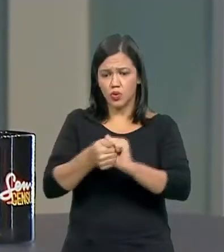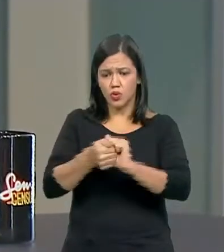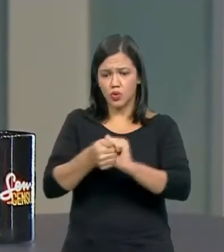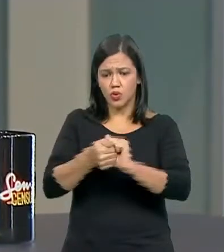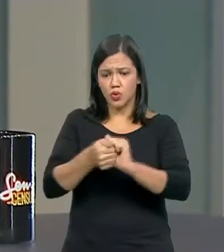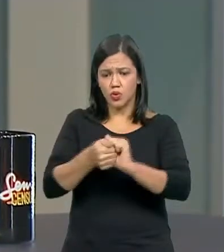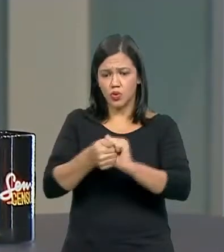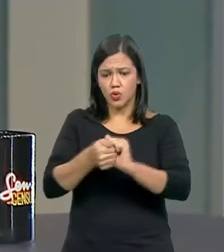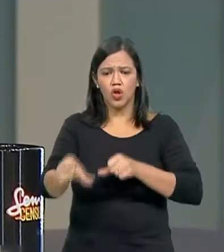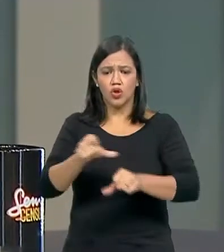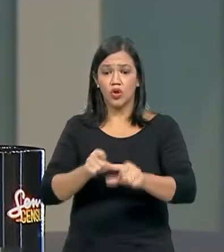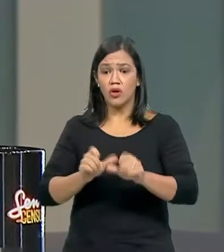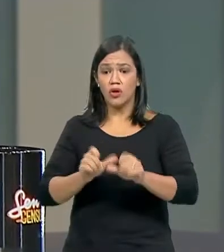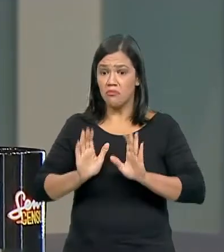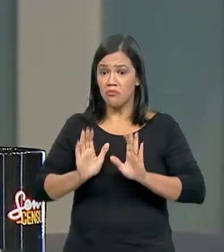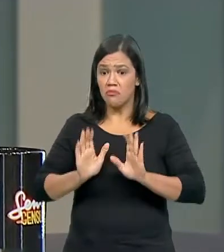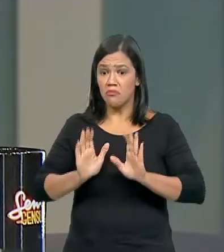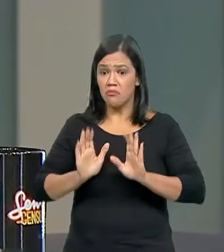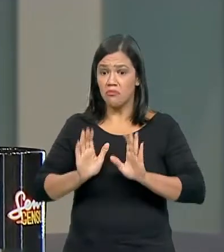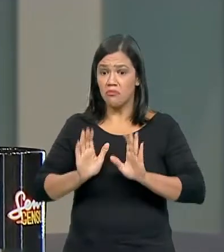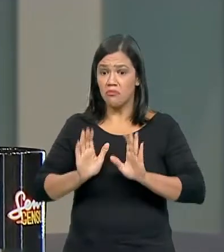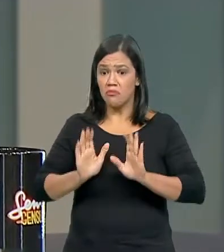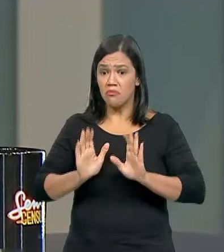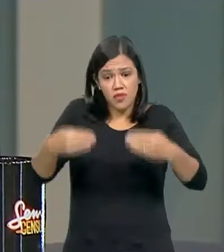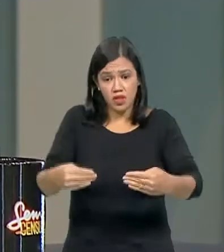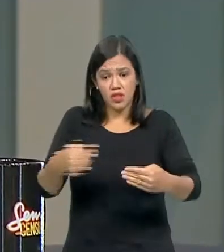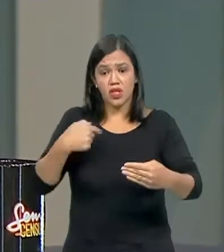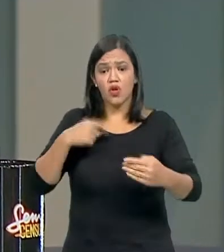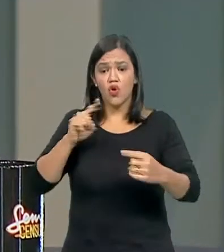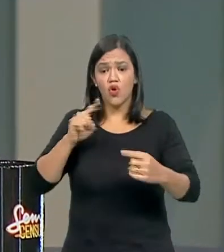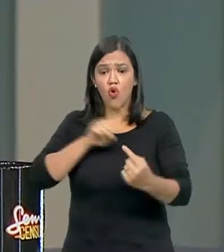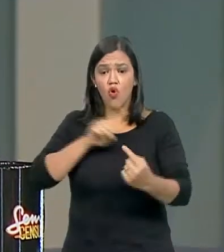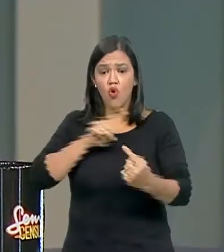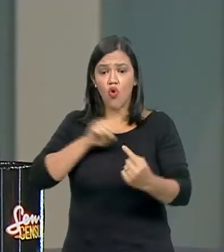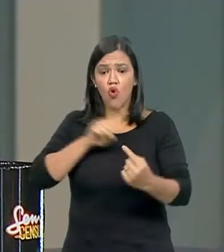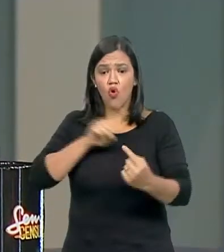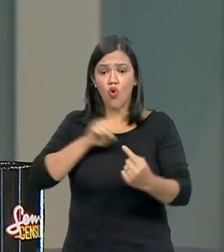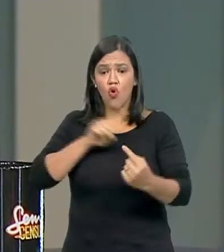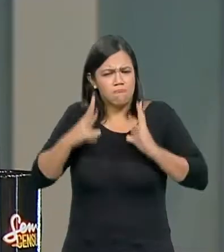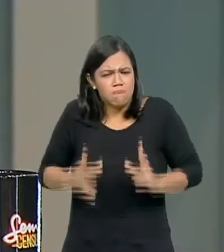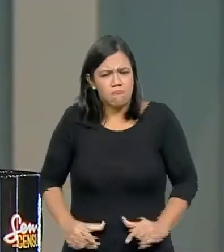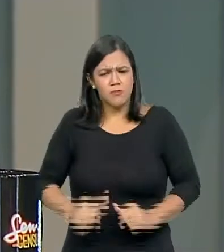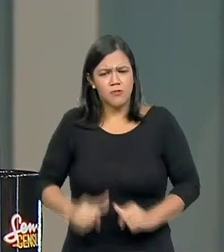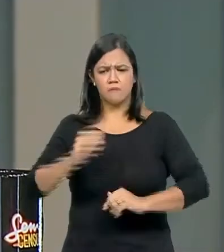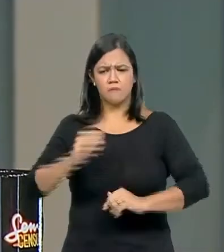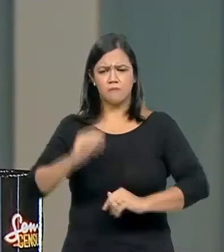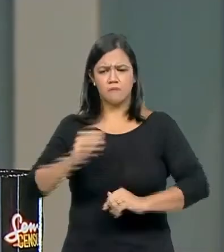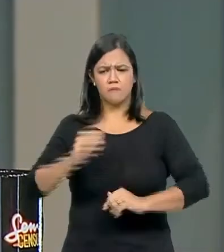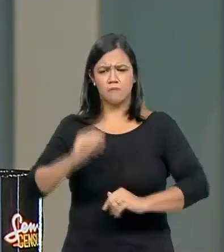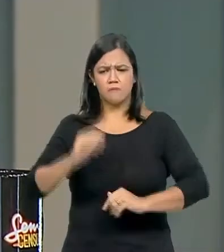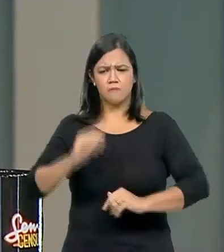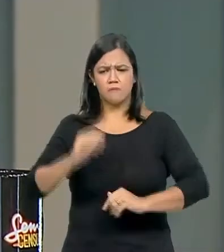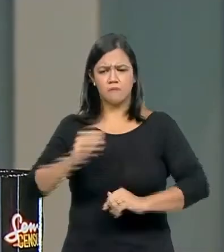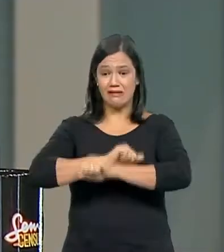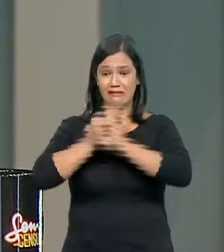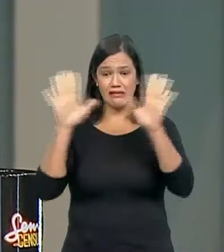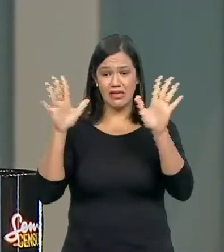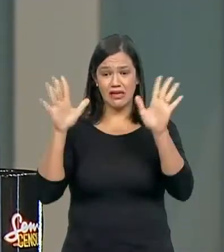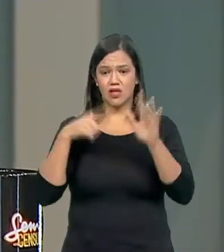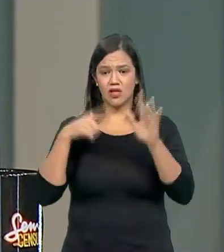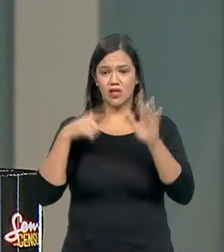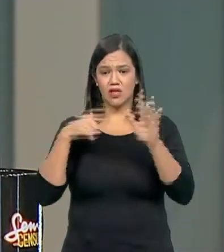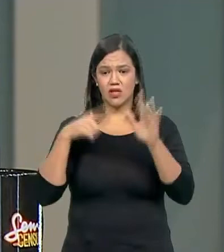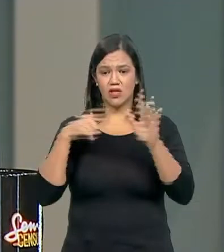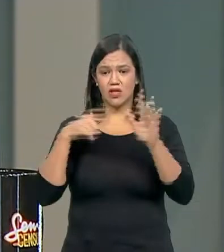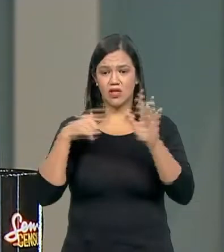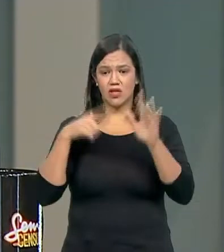é um ministério que prima, principalmente, por uma honestidade profissional evidente. Não há nenhum deslize